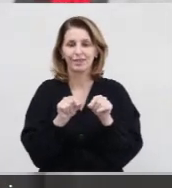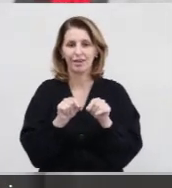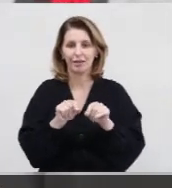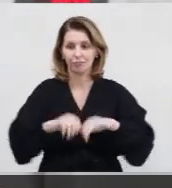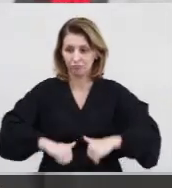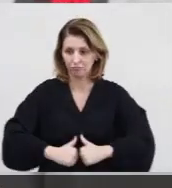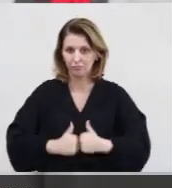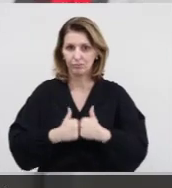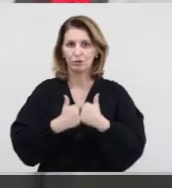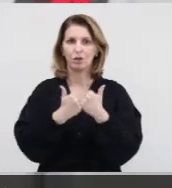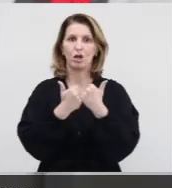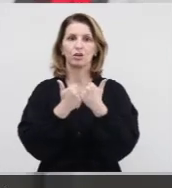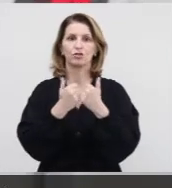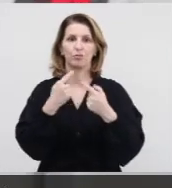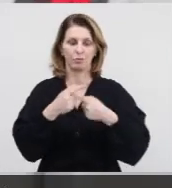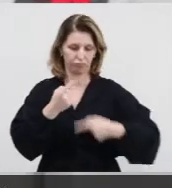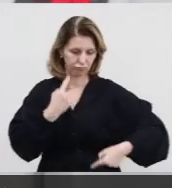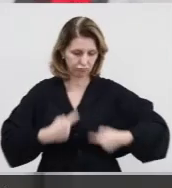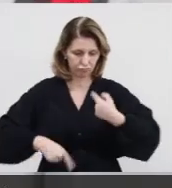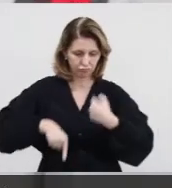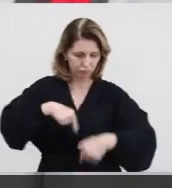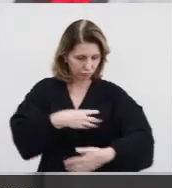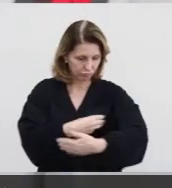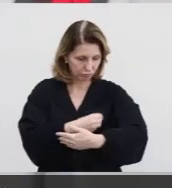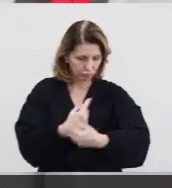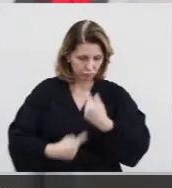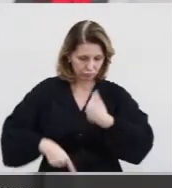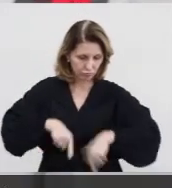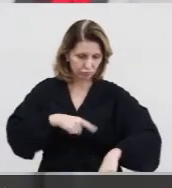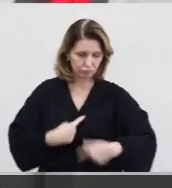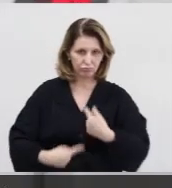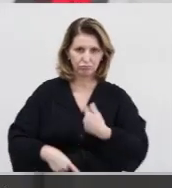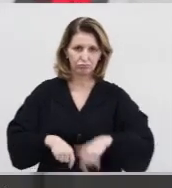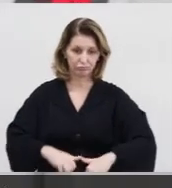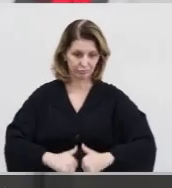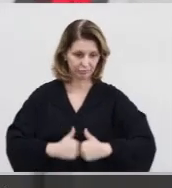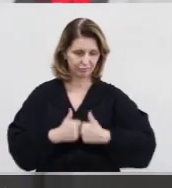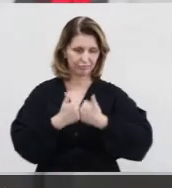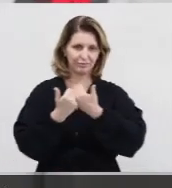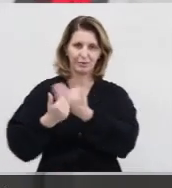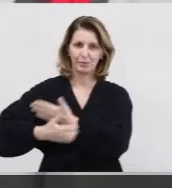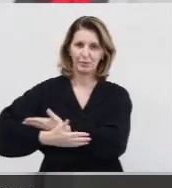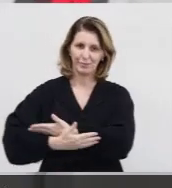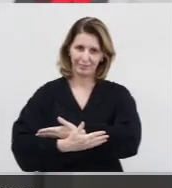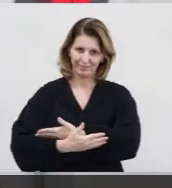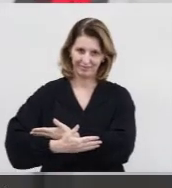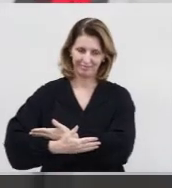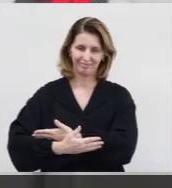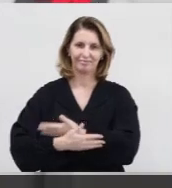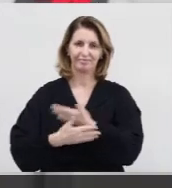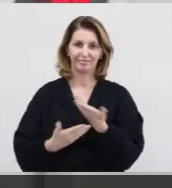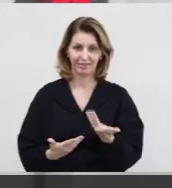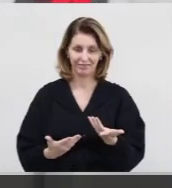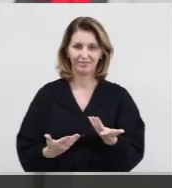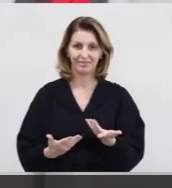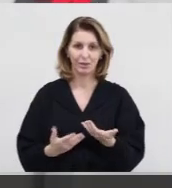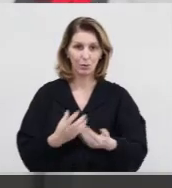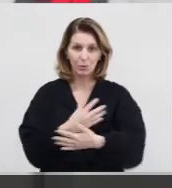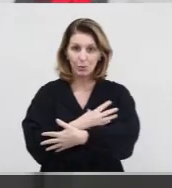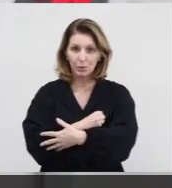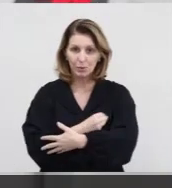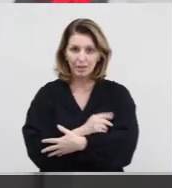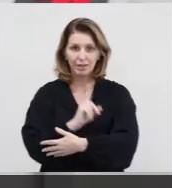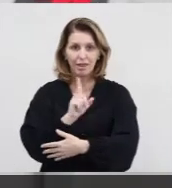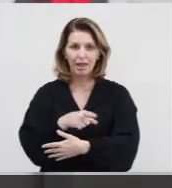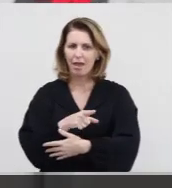imunológico que eu te falei, no que tange aos anticorpos que você está dando pelo leite materno. Então, o leite